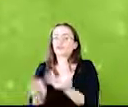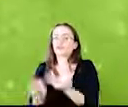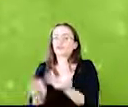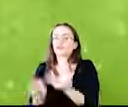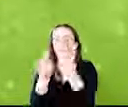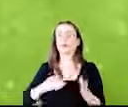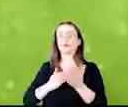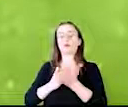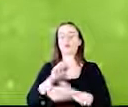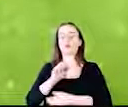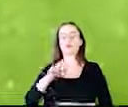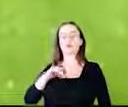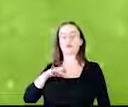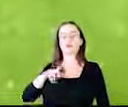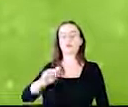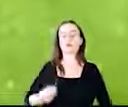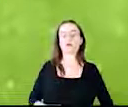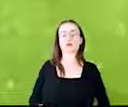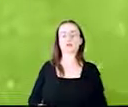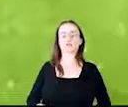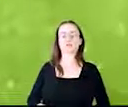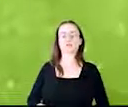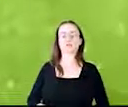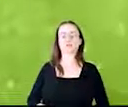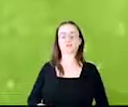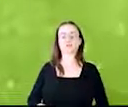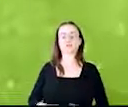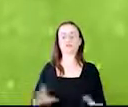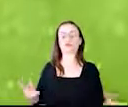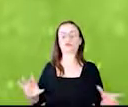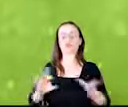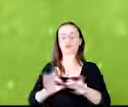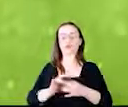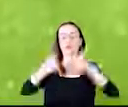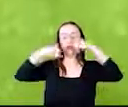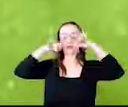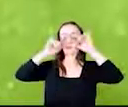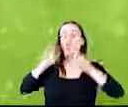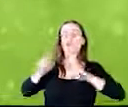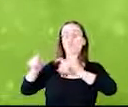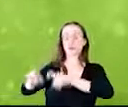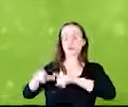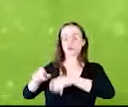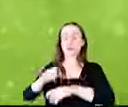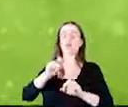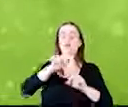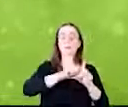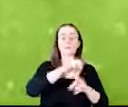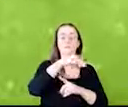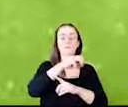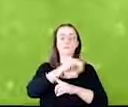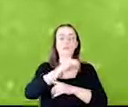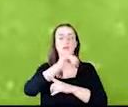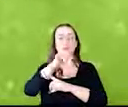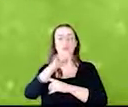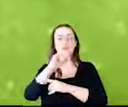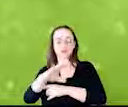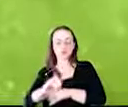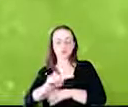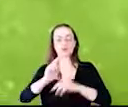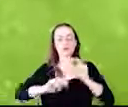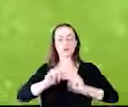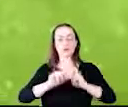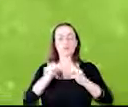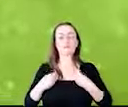uma integração da lavoura com a pecuária. Em maio, junho, nós colhemos o milho. E de julho a outubro, nós colocamos o pasto, é o boi